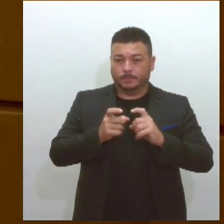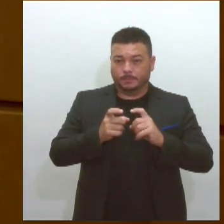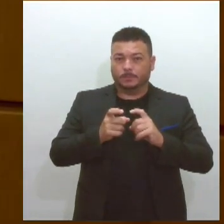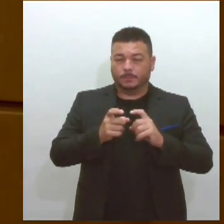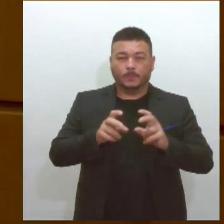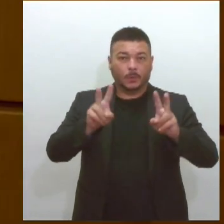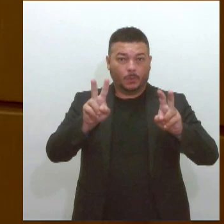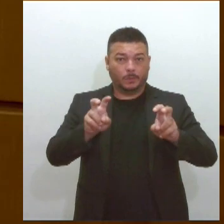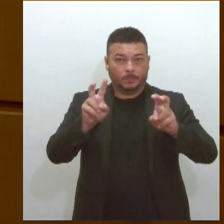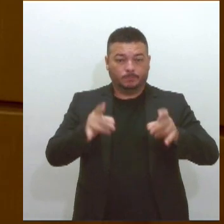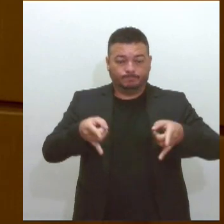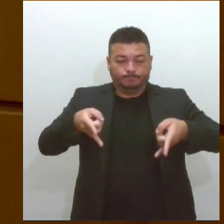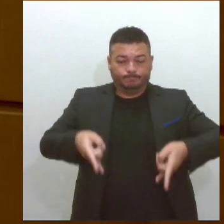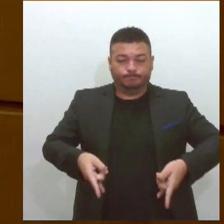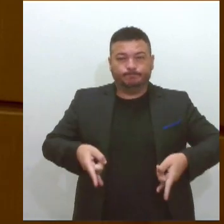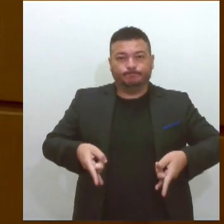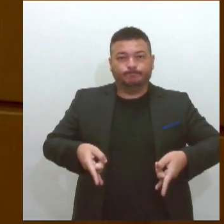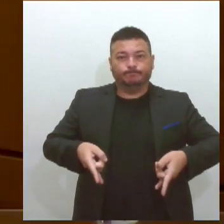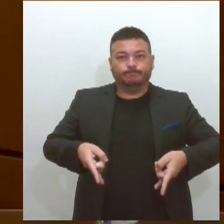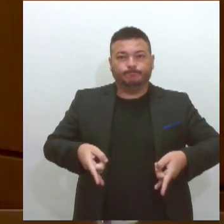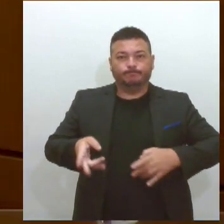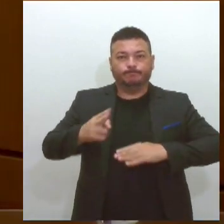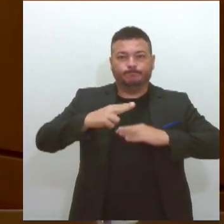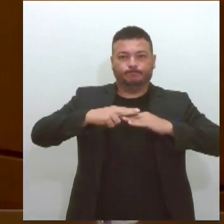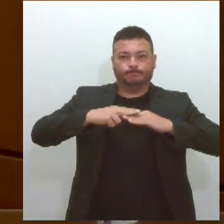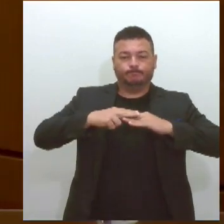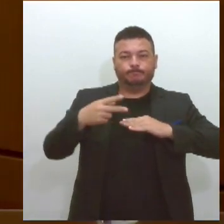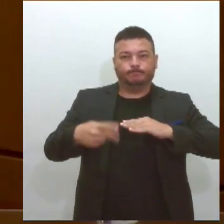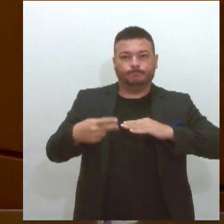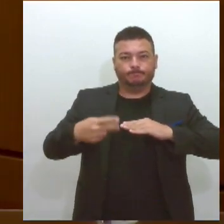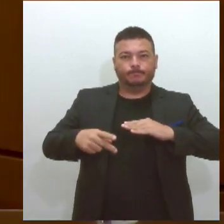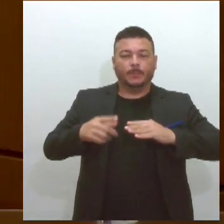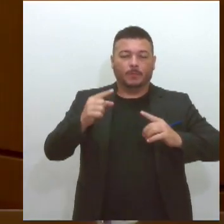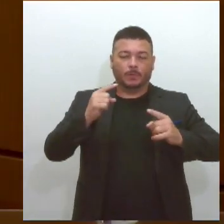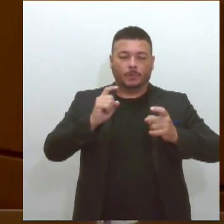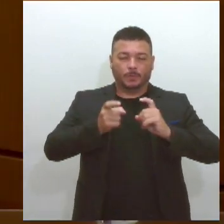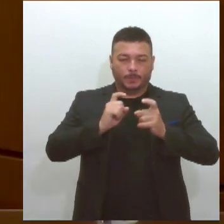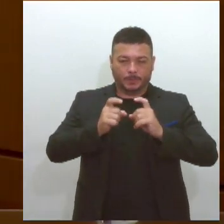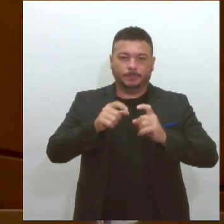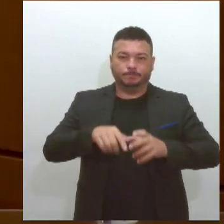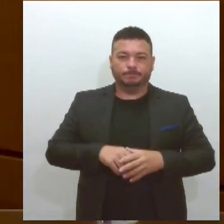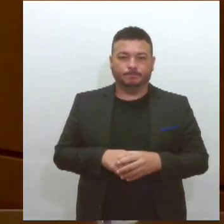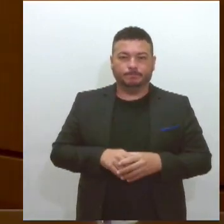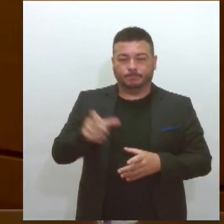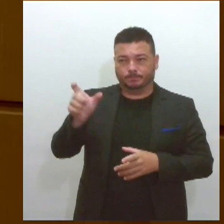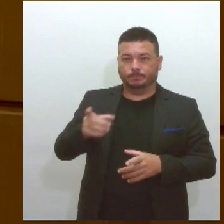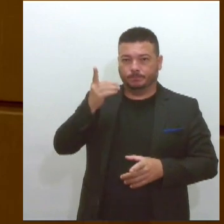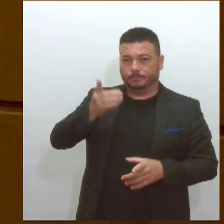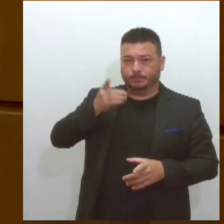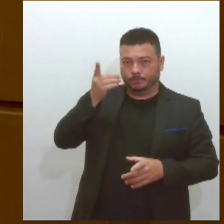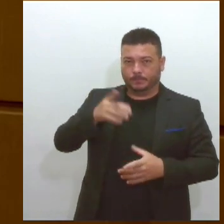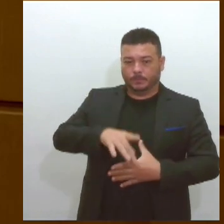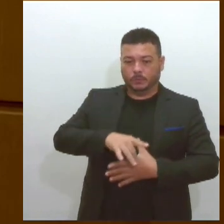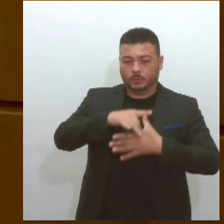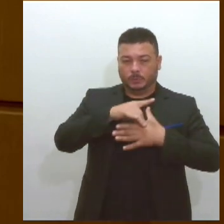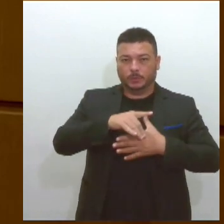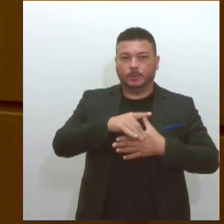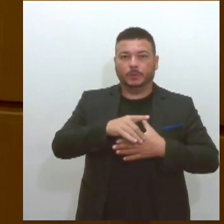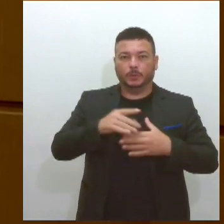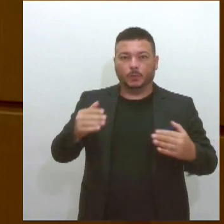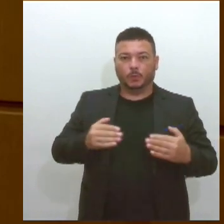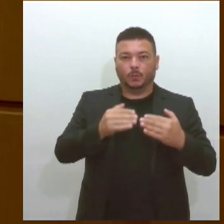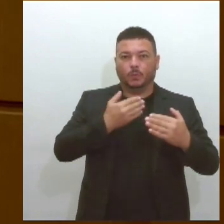pediátrica no Estado foi debatida na tribuna da LESA. O deputado Cristiano Cavalcante, líder da bancada governista, apresentou números